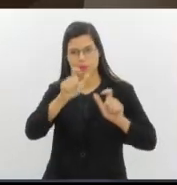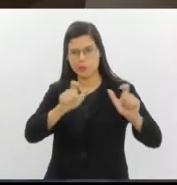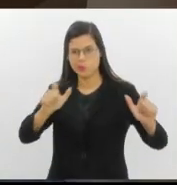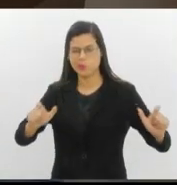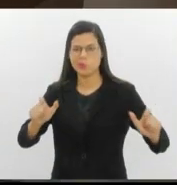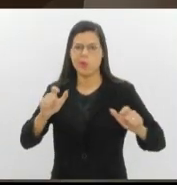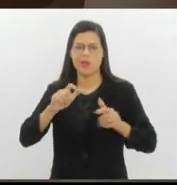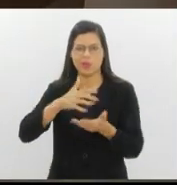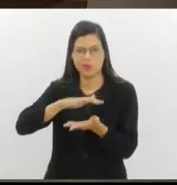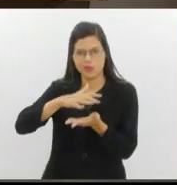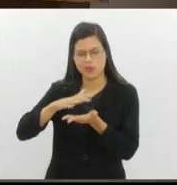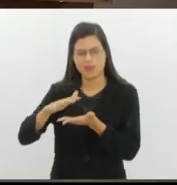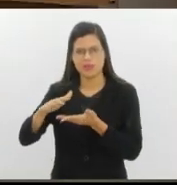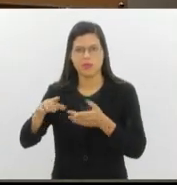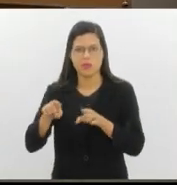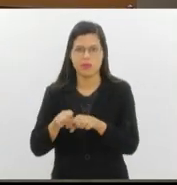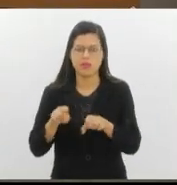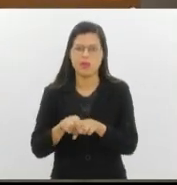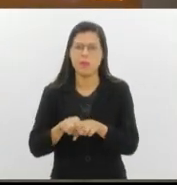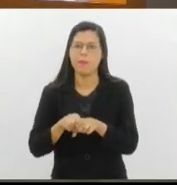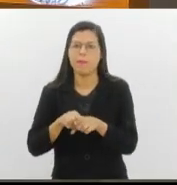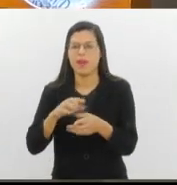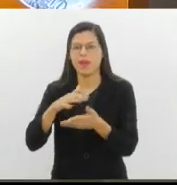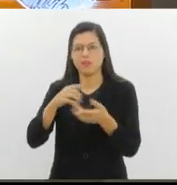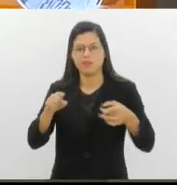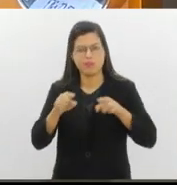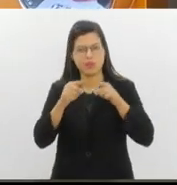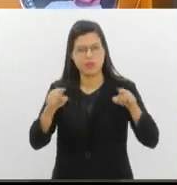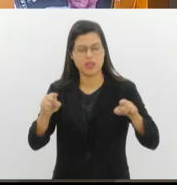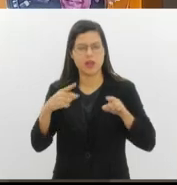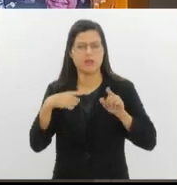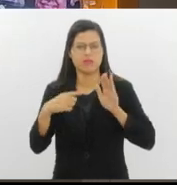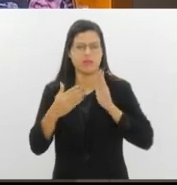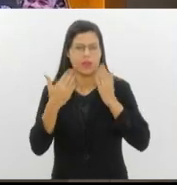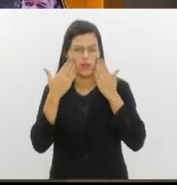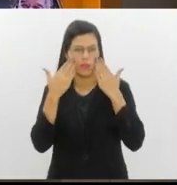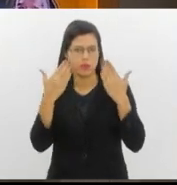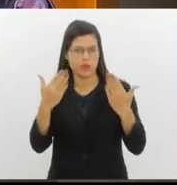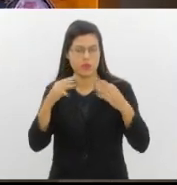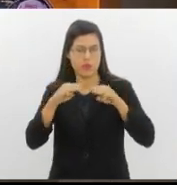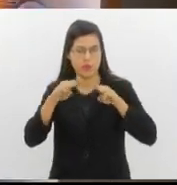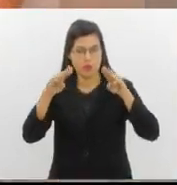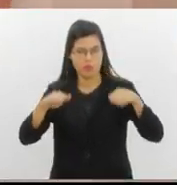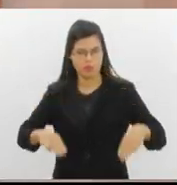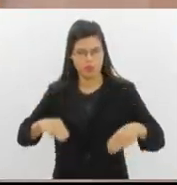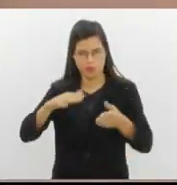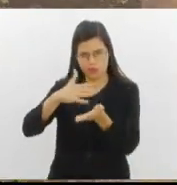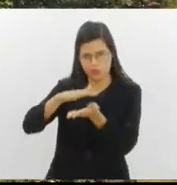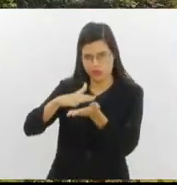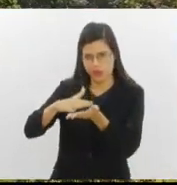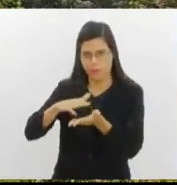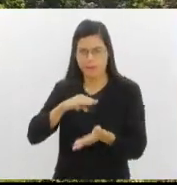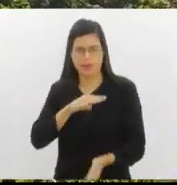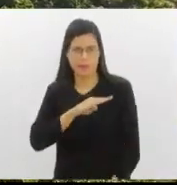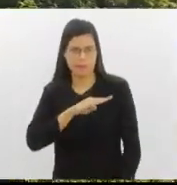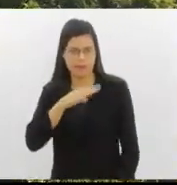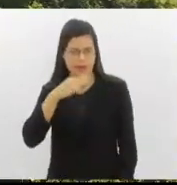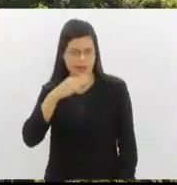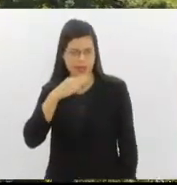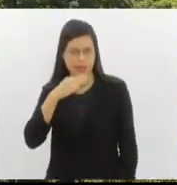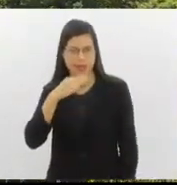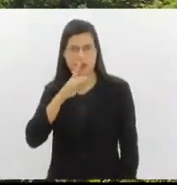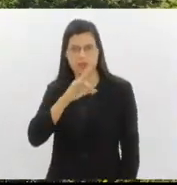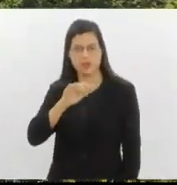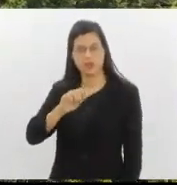mapa de referência do gênero musical estão em nova exposição no Museu do Samba, na Mangueira. No Dia Mundial do Meio